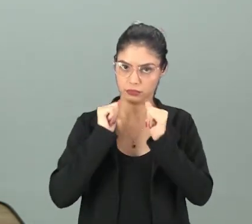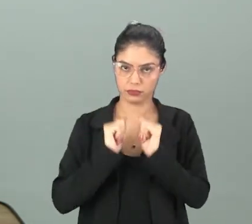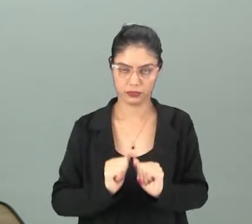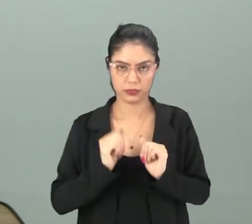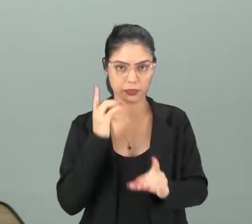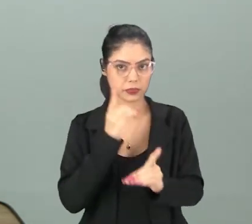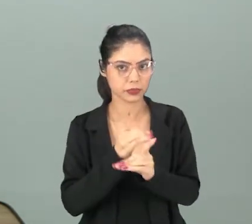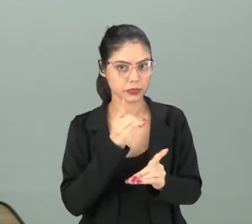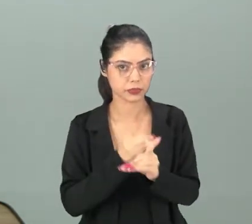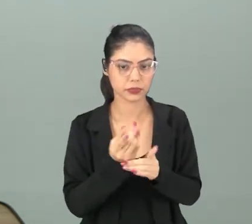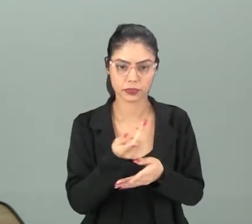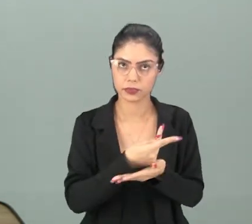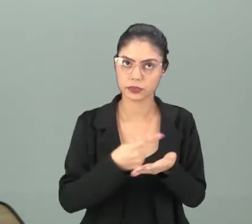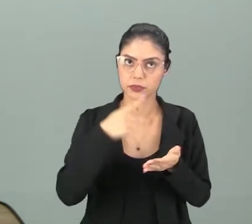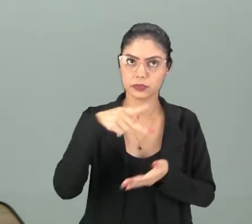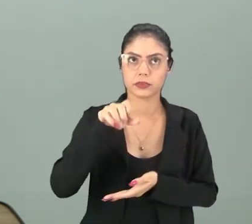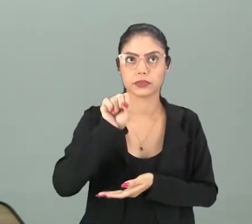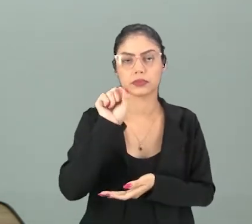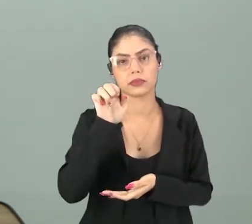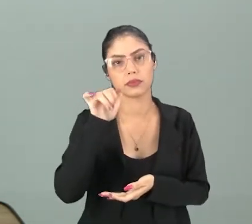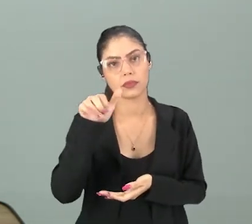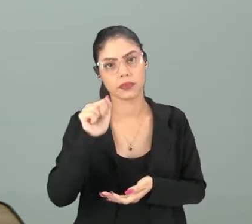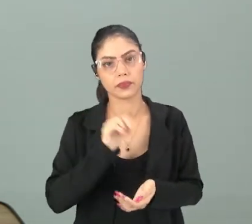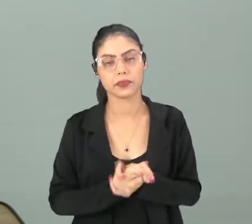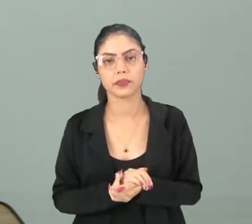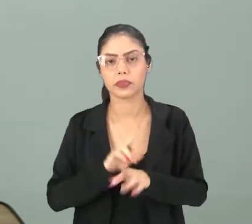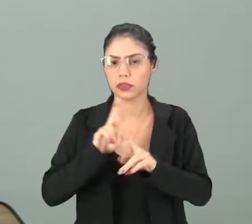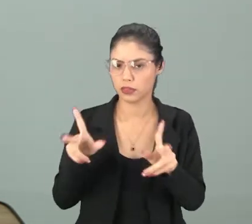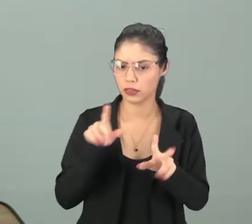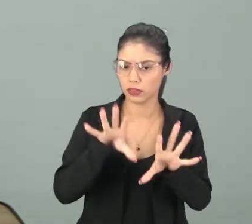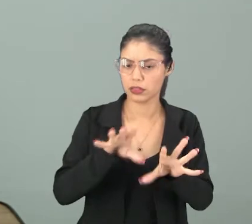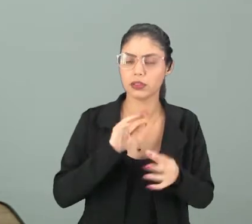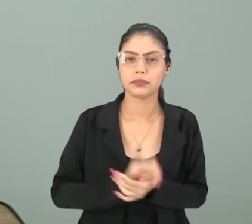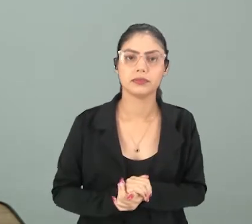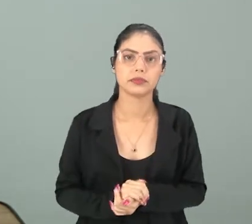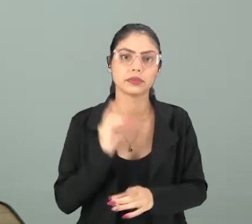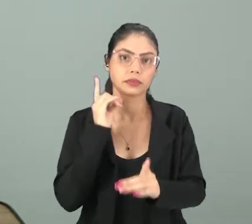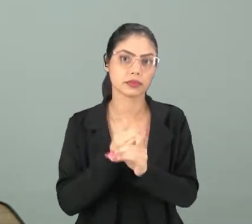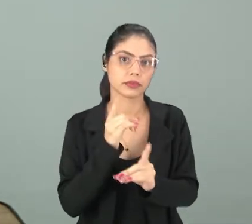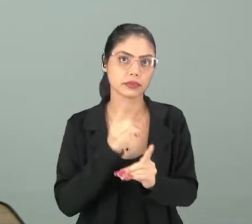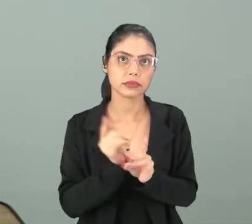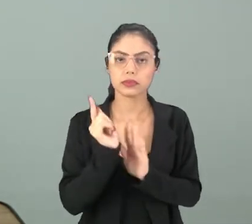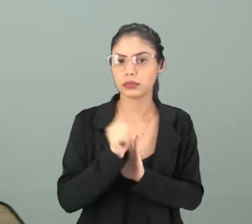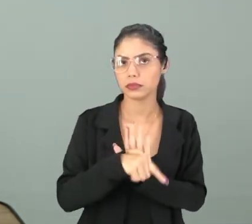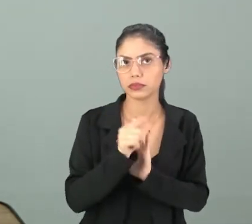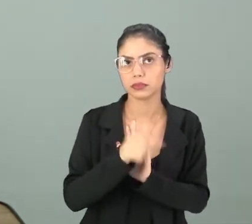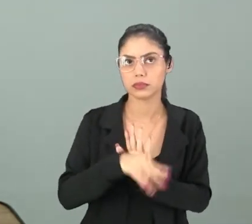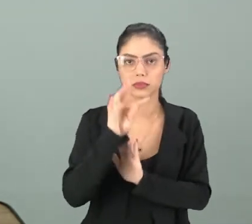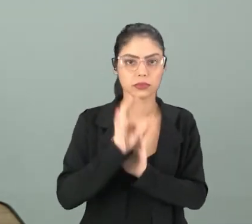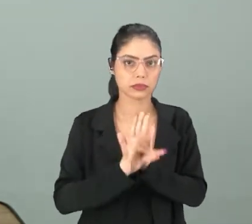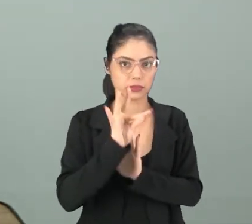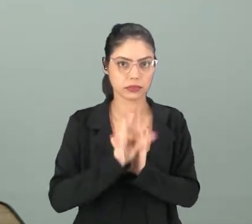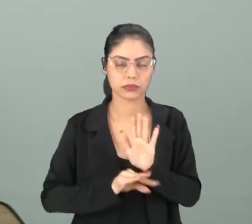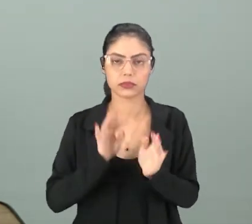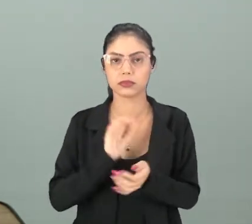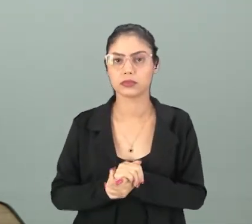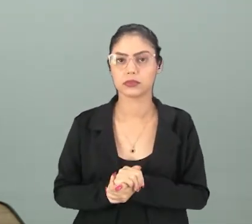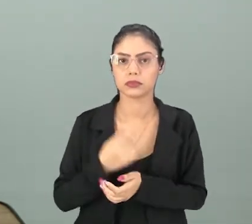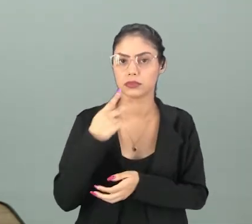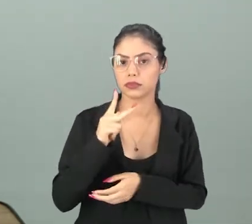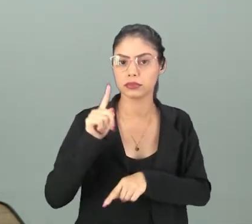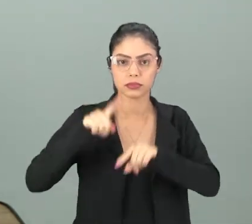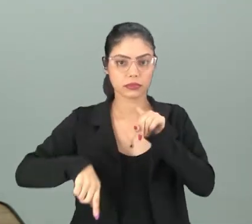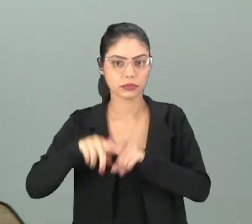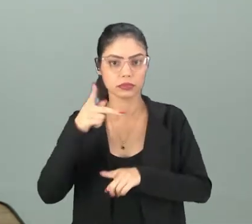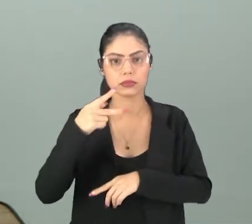podemos encontrar a poesia Essa é a diferença E o poema, não Nós vamos encontrar um gênero textual, né? Que a sua